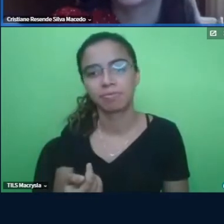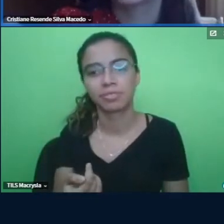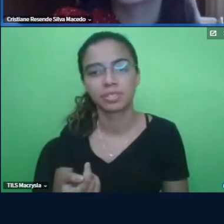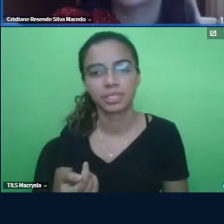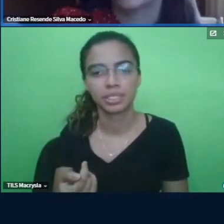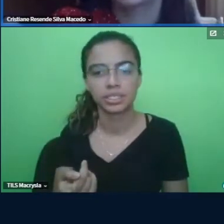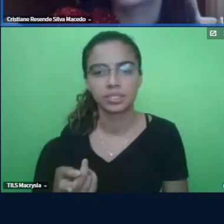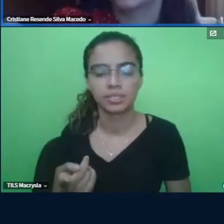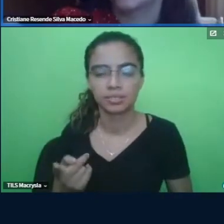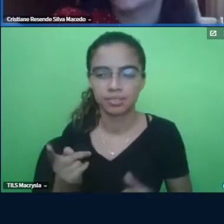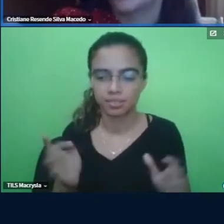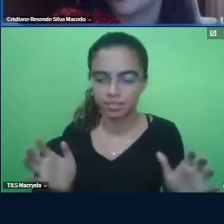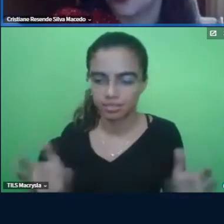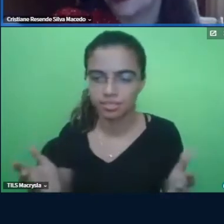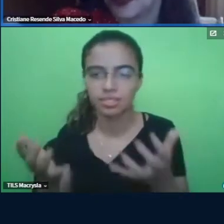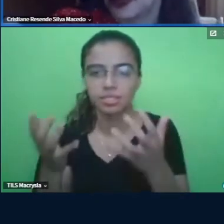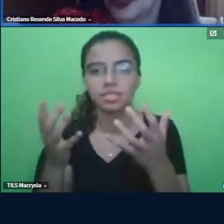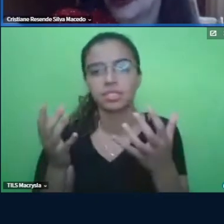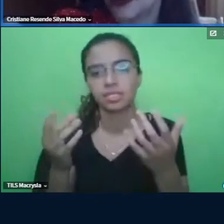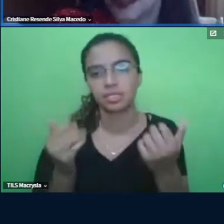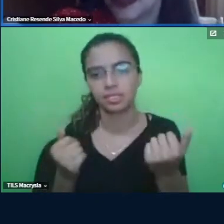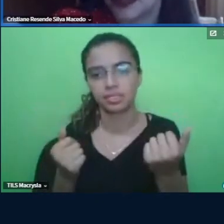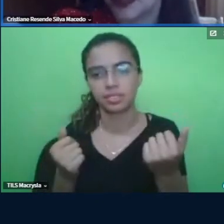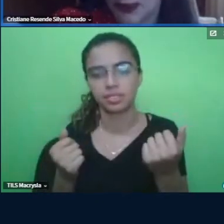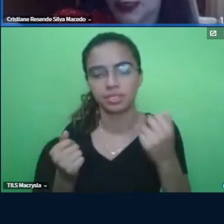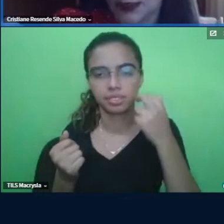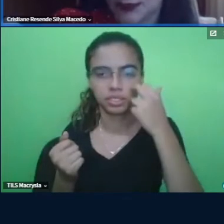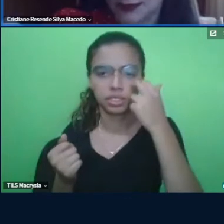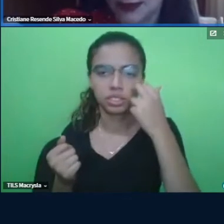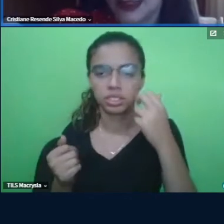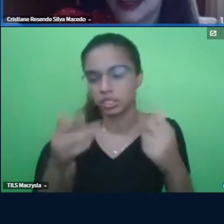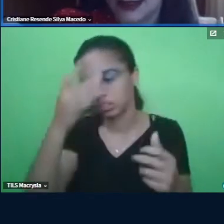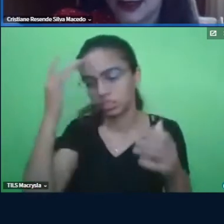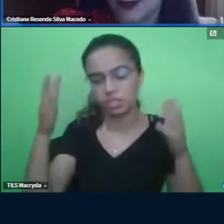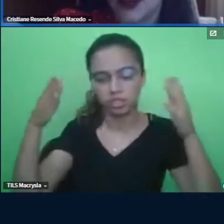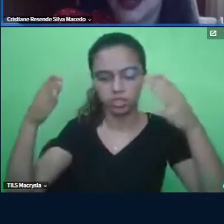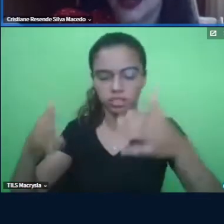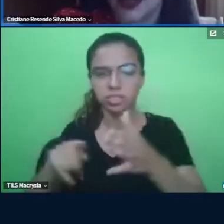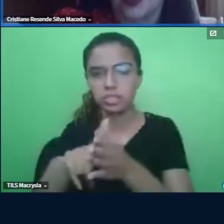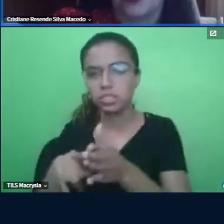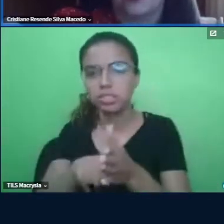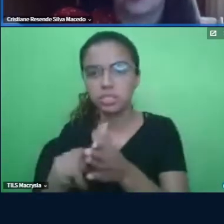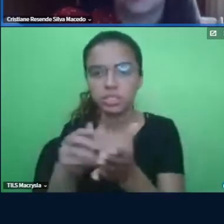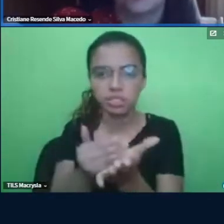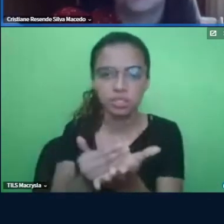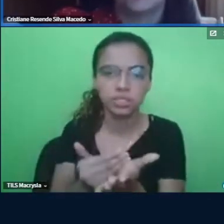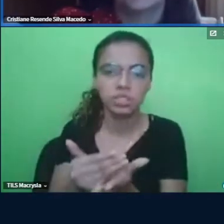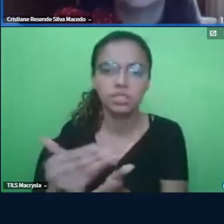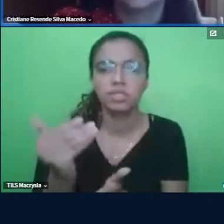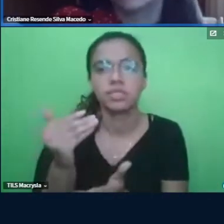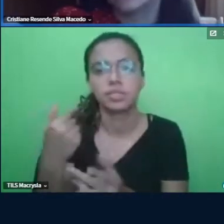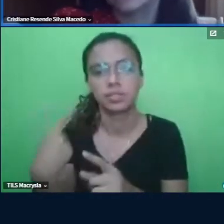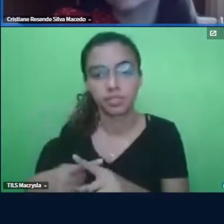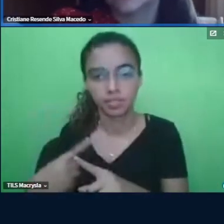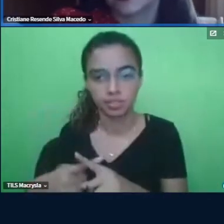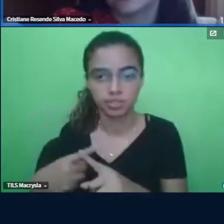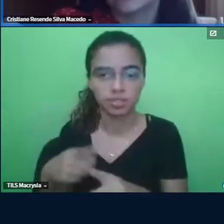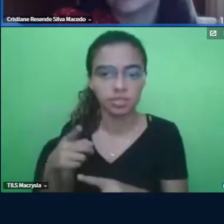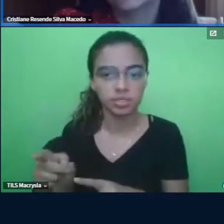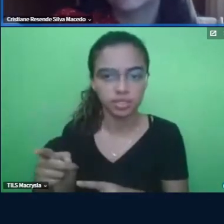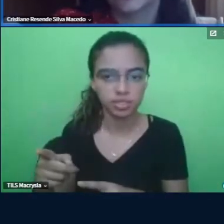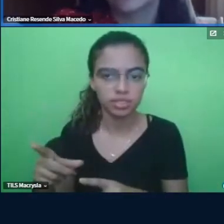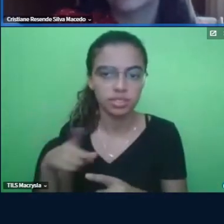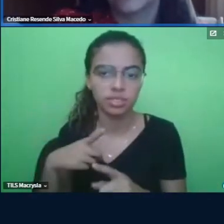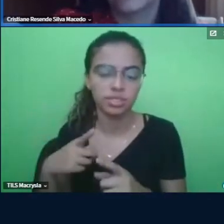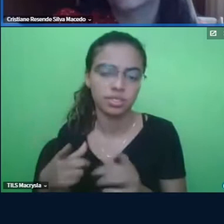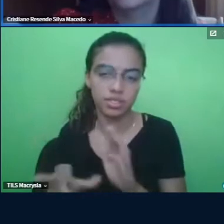elas promoveram esse medo da professora participante de pesquisa no início, né? Porque ela teve crise lá